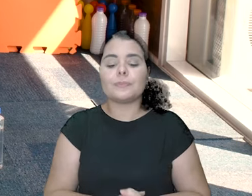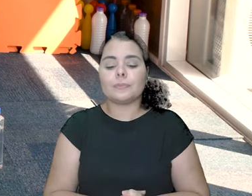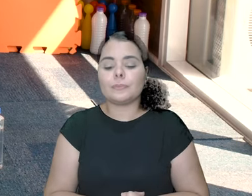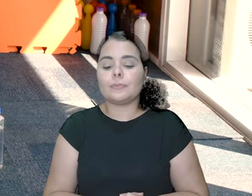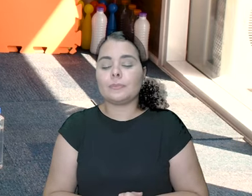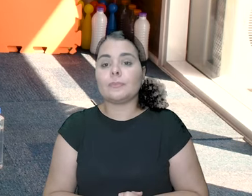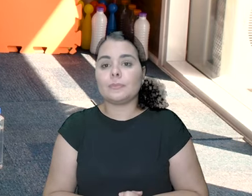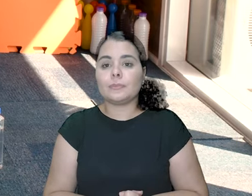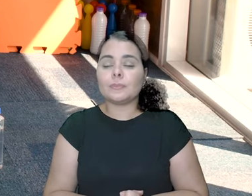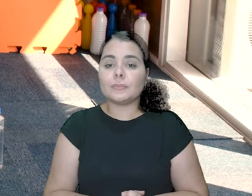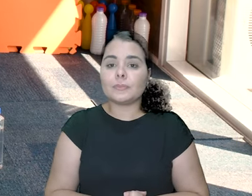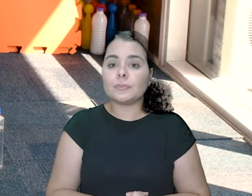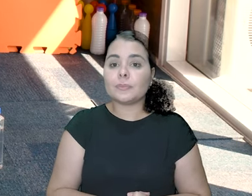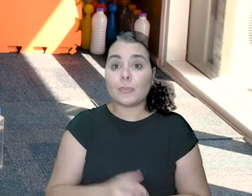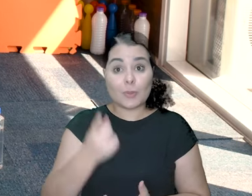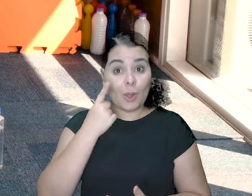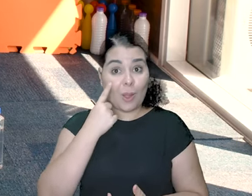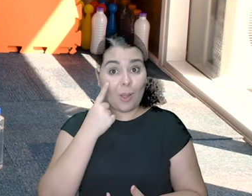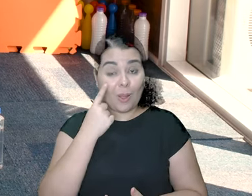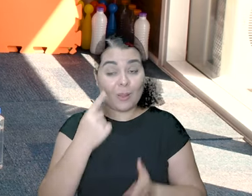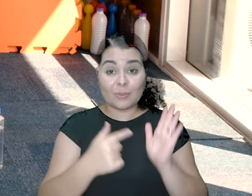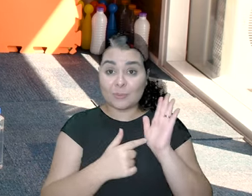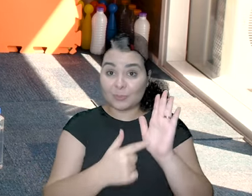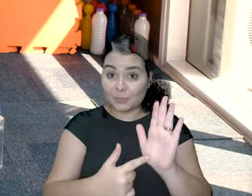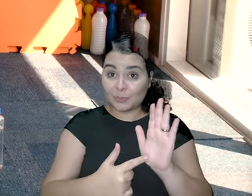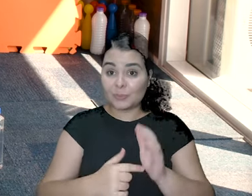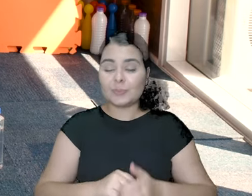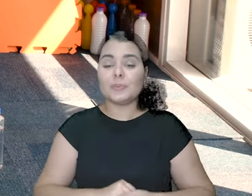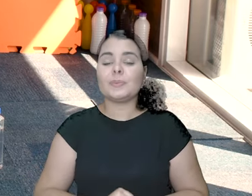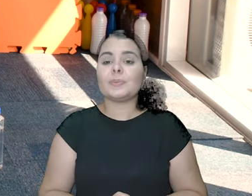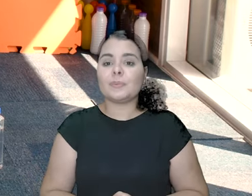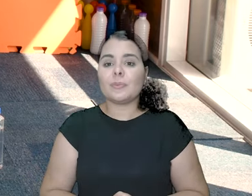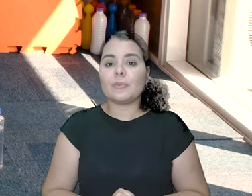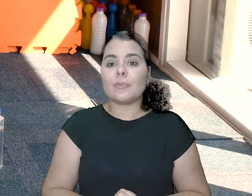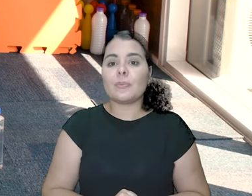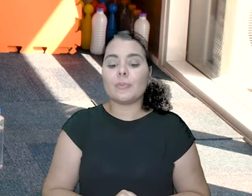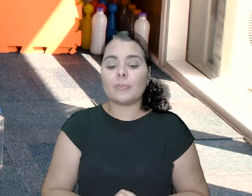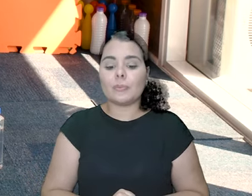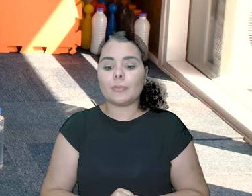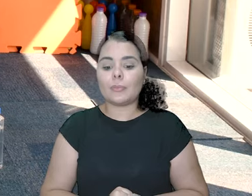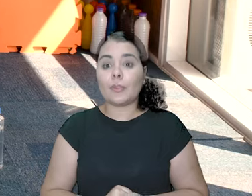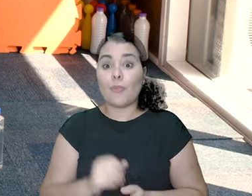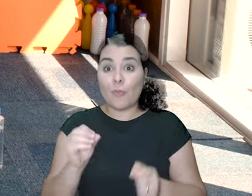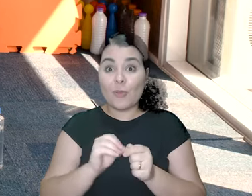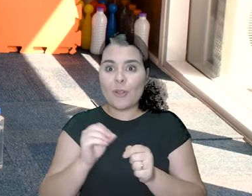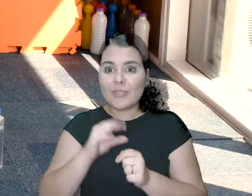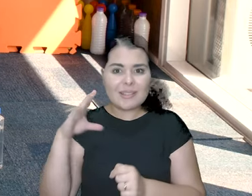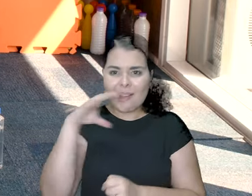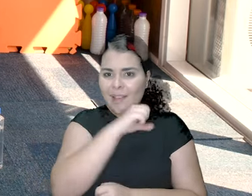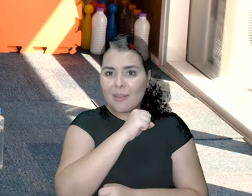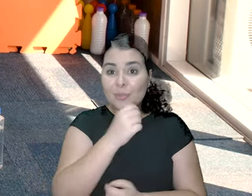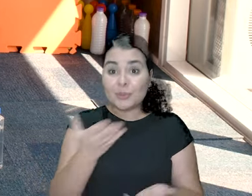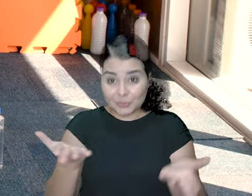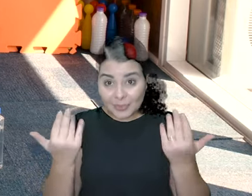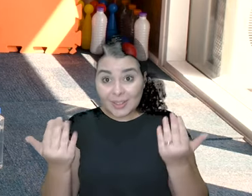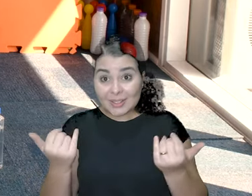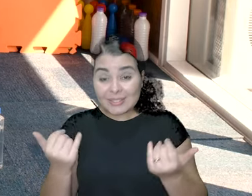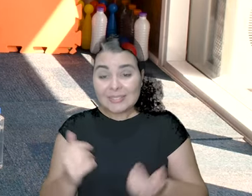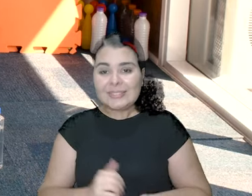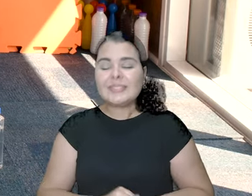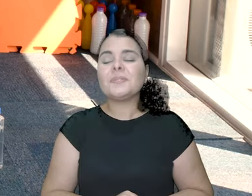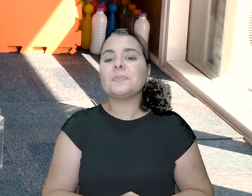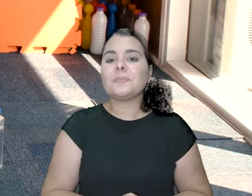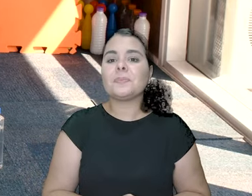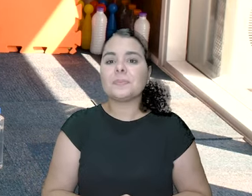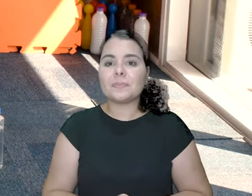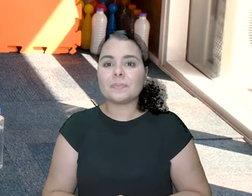Calcanhar subindo, ó. Tá? Vamos acelerar de novo? Já recuperou? Então